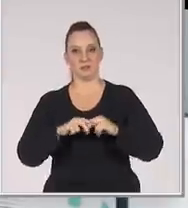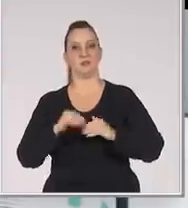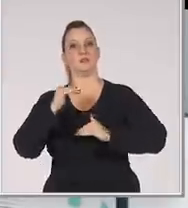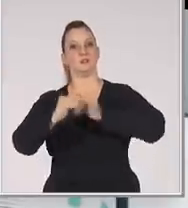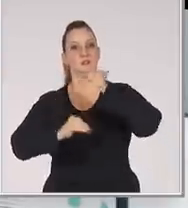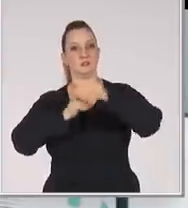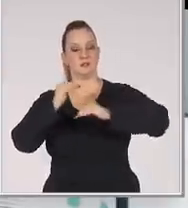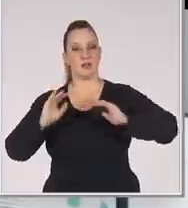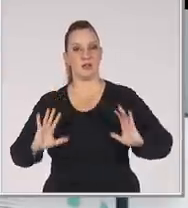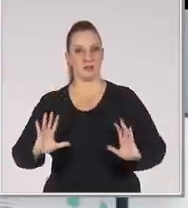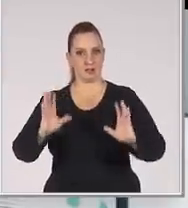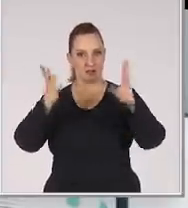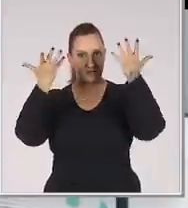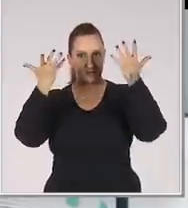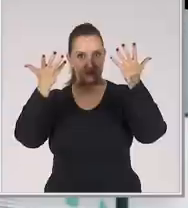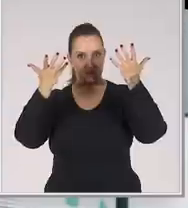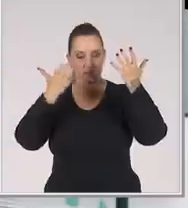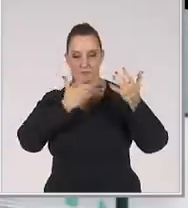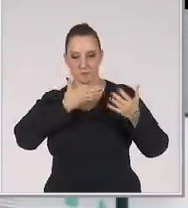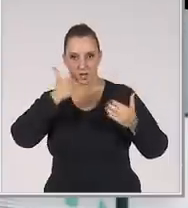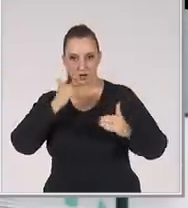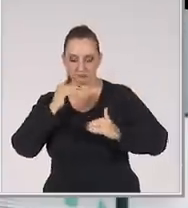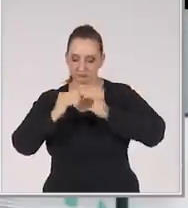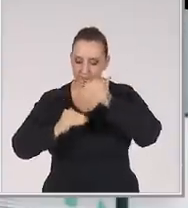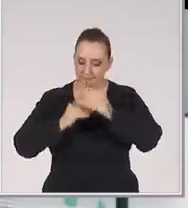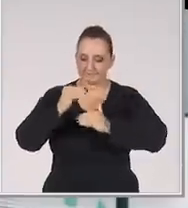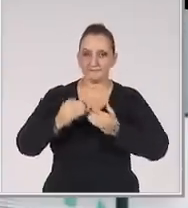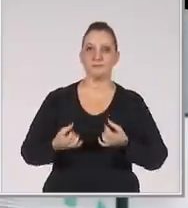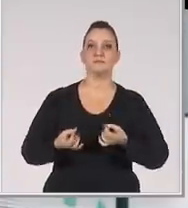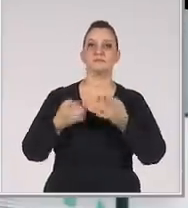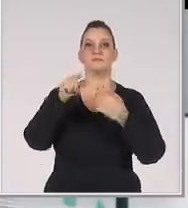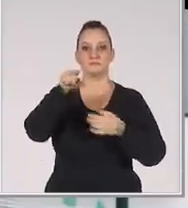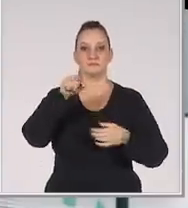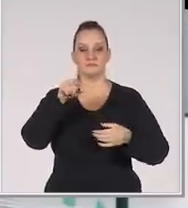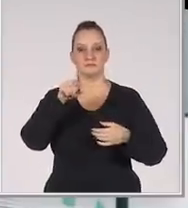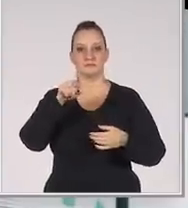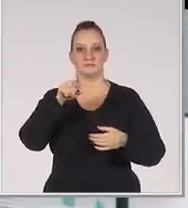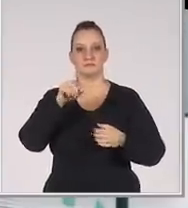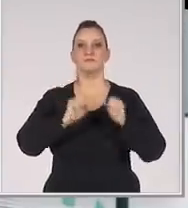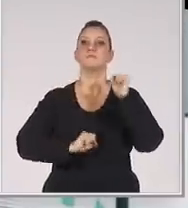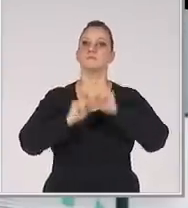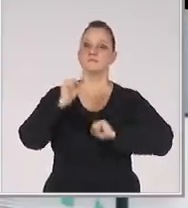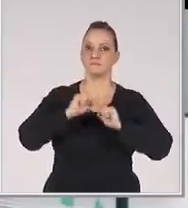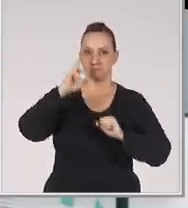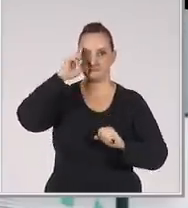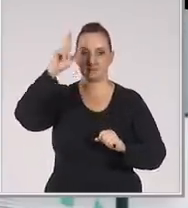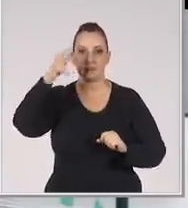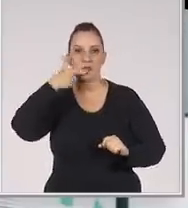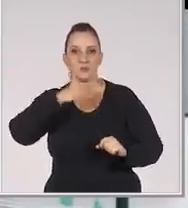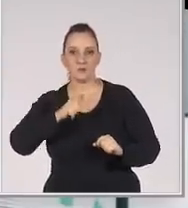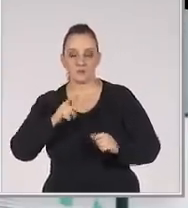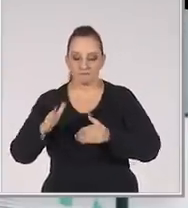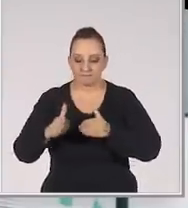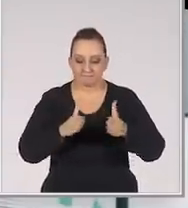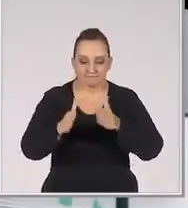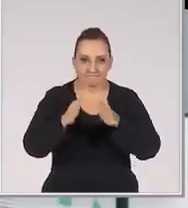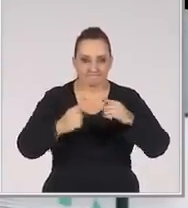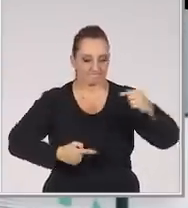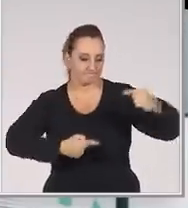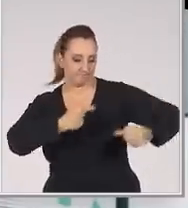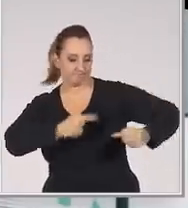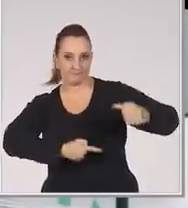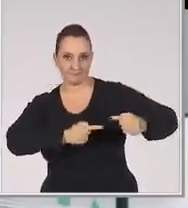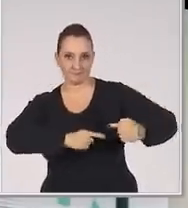do desenvolvimento de ações Que aprimorem seu processo de vendas É que você, empreendedor Começará a trilhar o caminho da